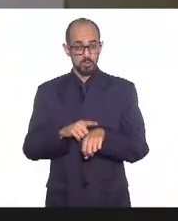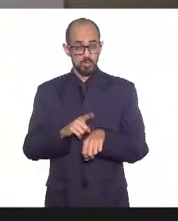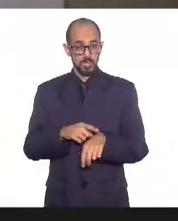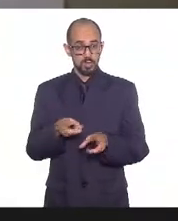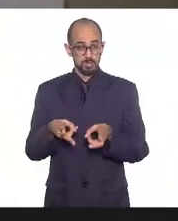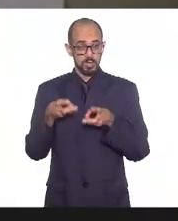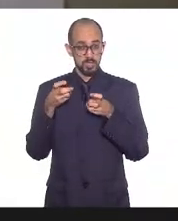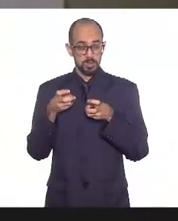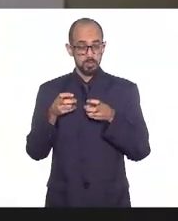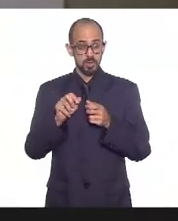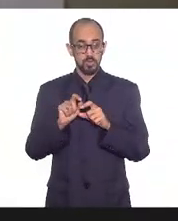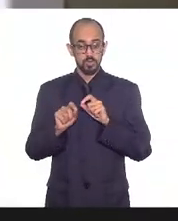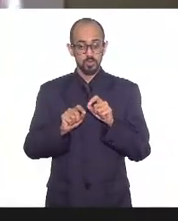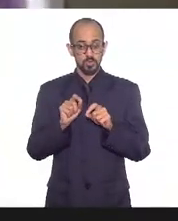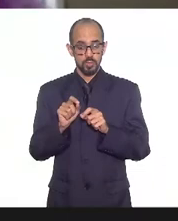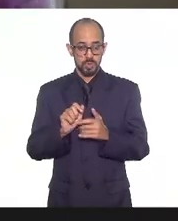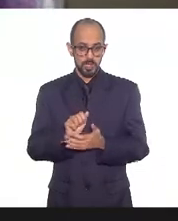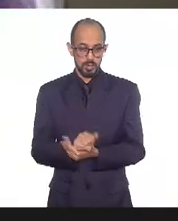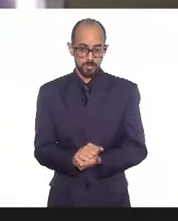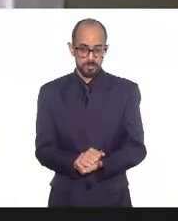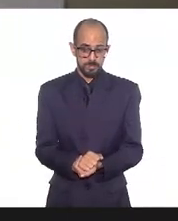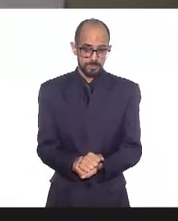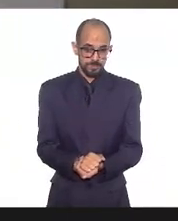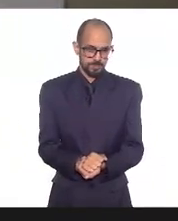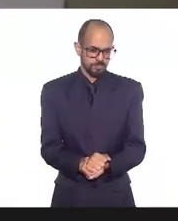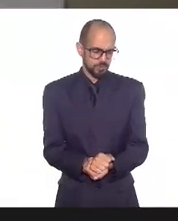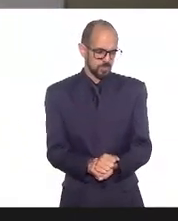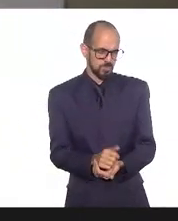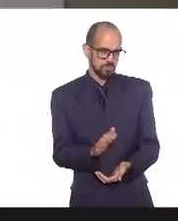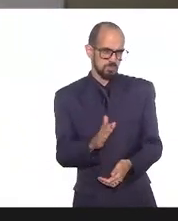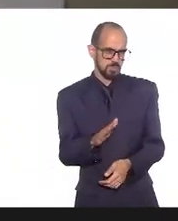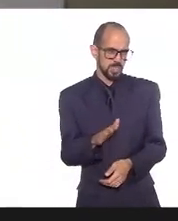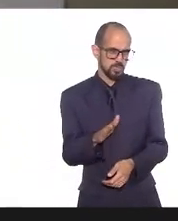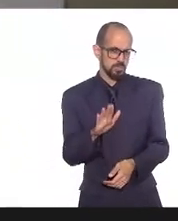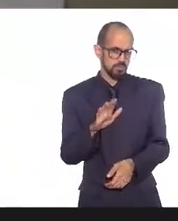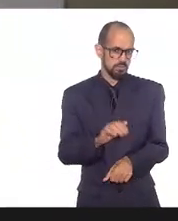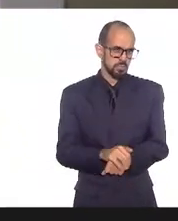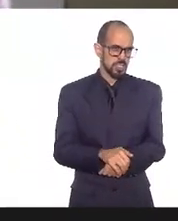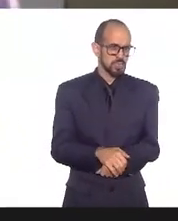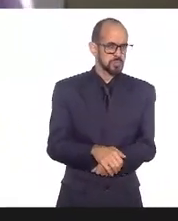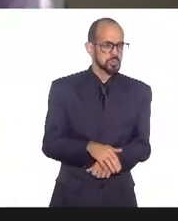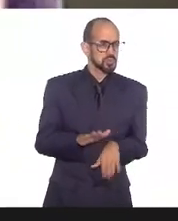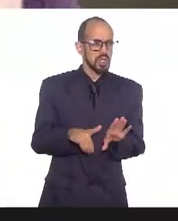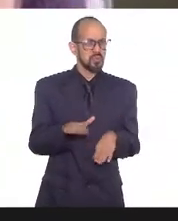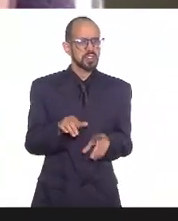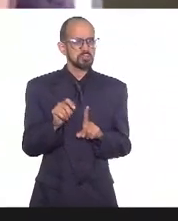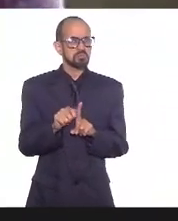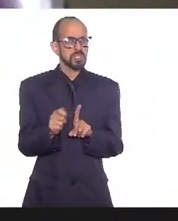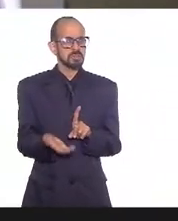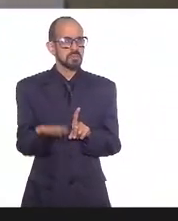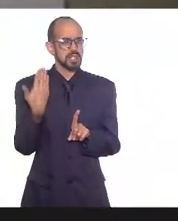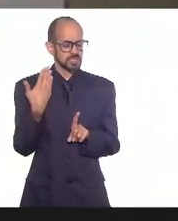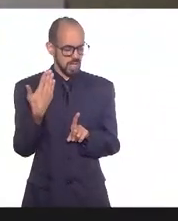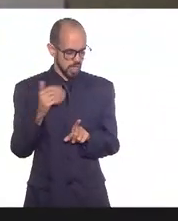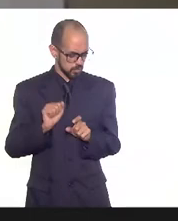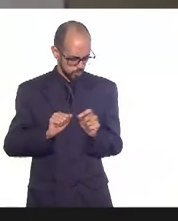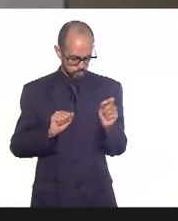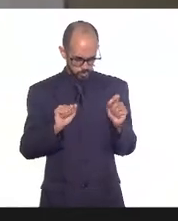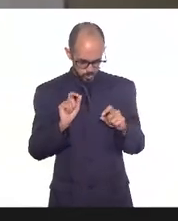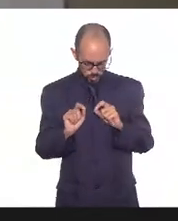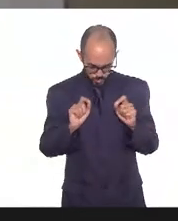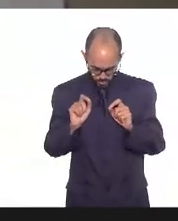recentemente percebeu-se isso tem coisa de foi talvez no mês passado início do mês passado